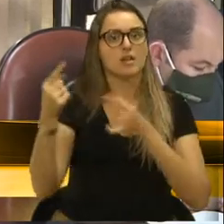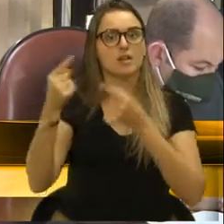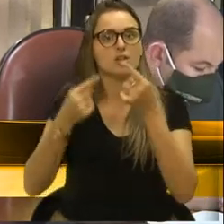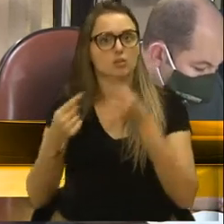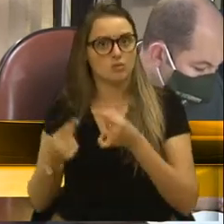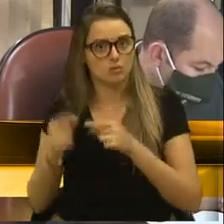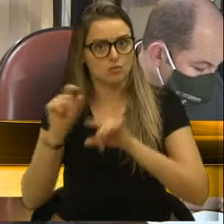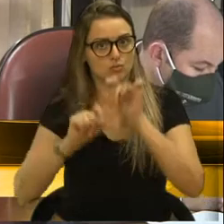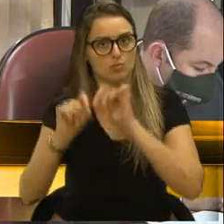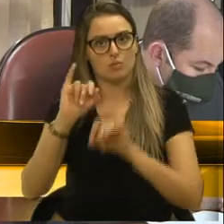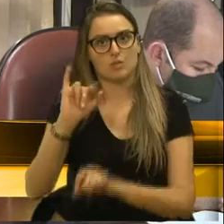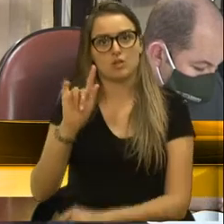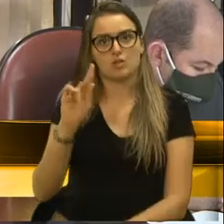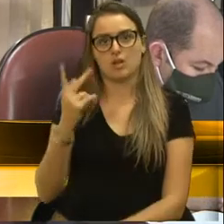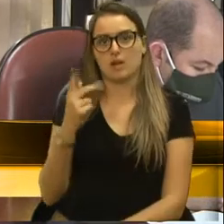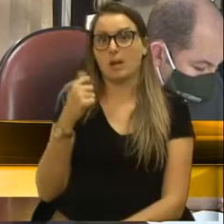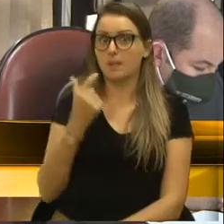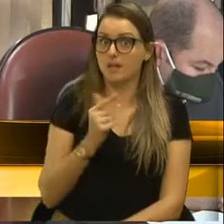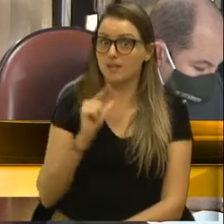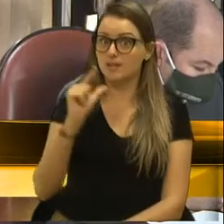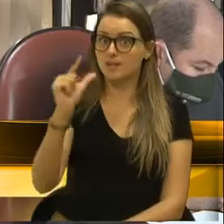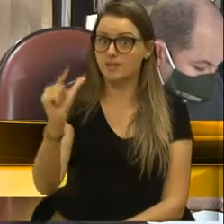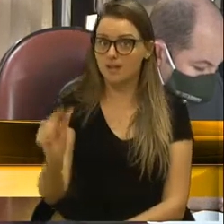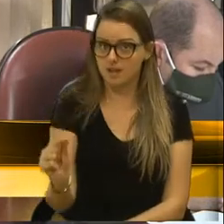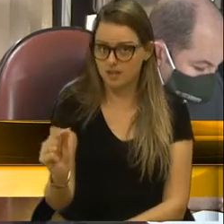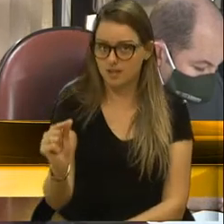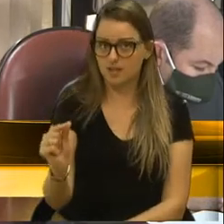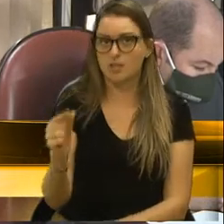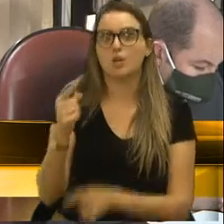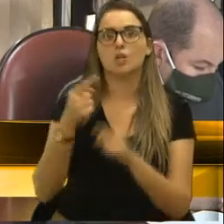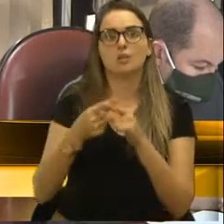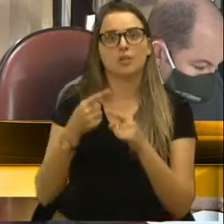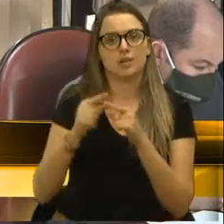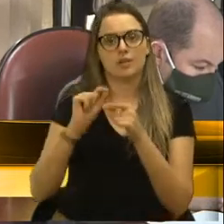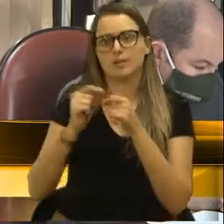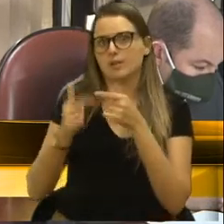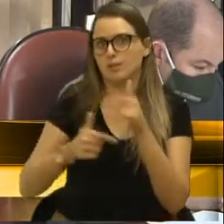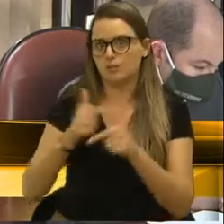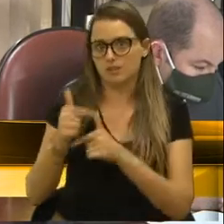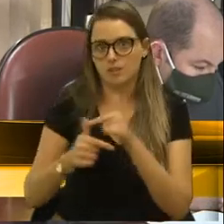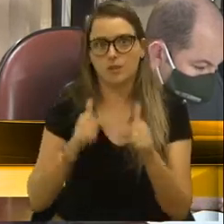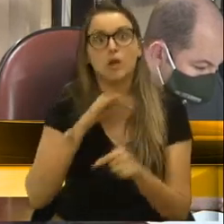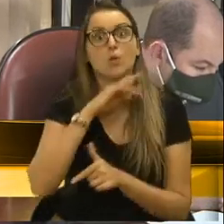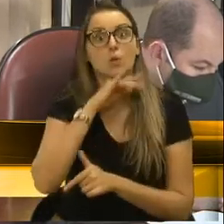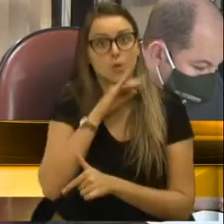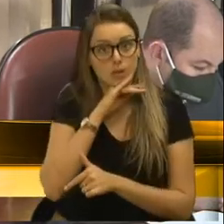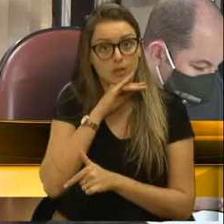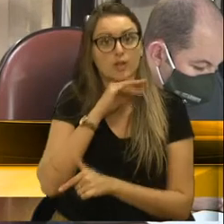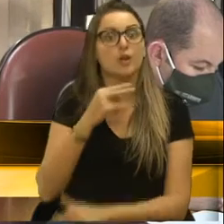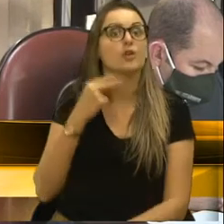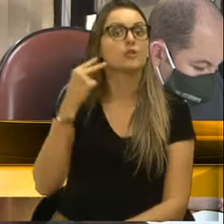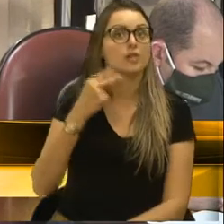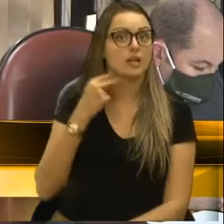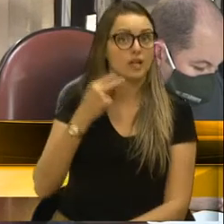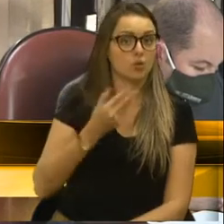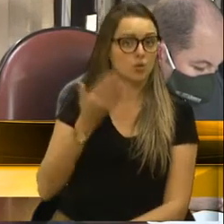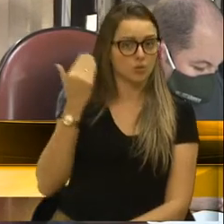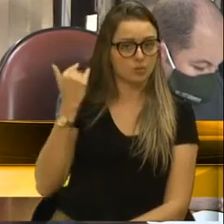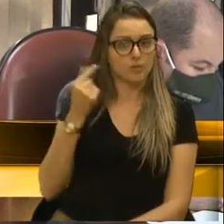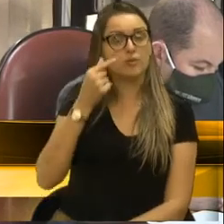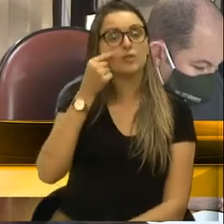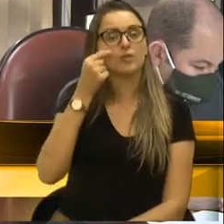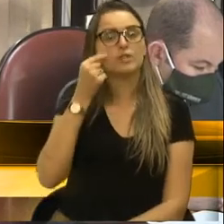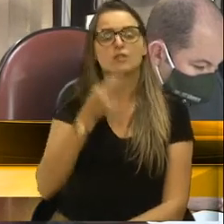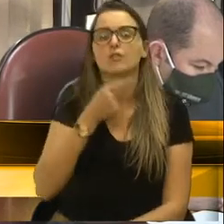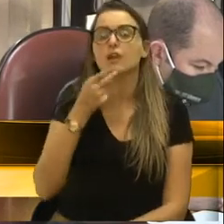questão do IGH, que deveria sair, que estava prestando um serviço ruim e tal. E aí o vereador, naquele momento, vereador Fricio